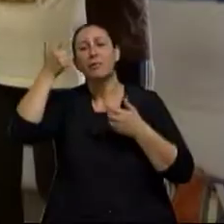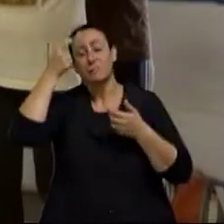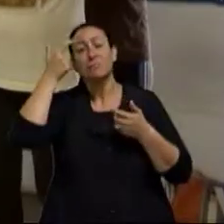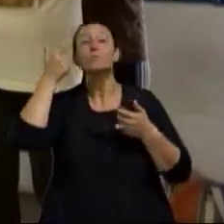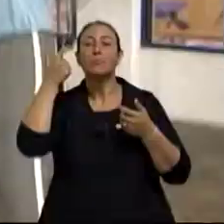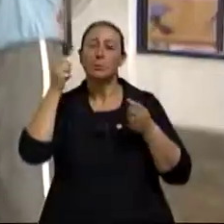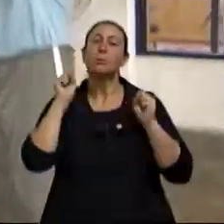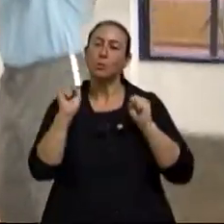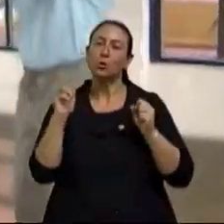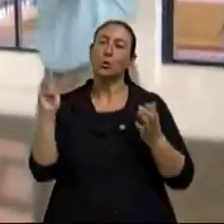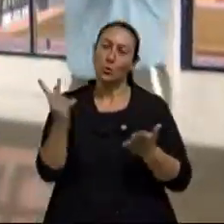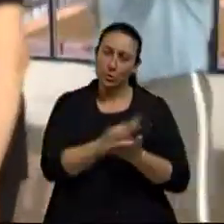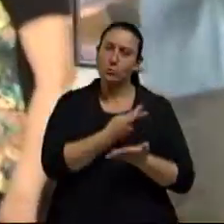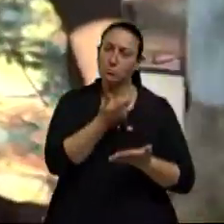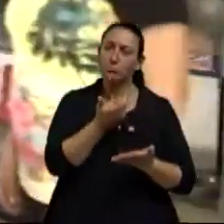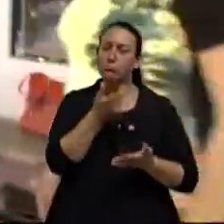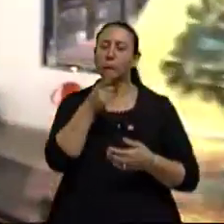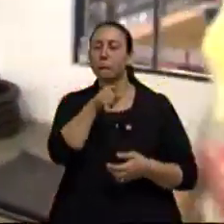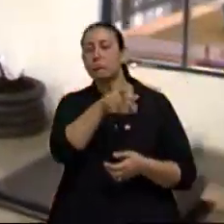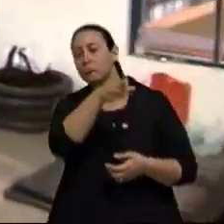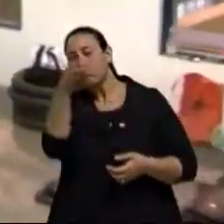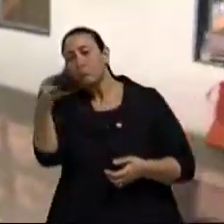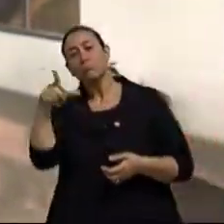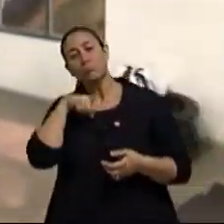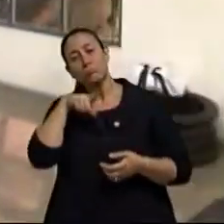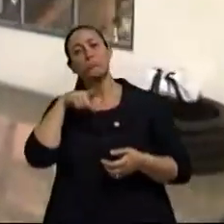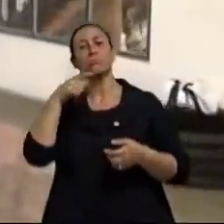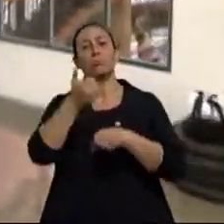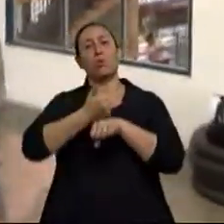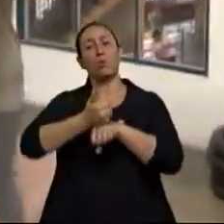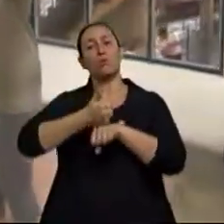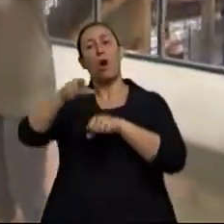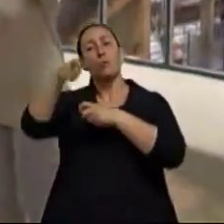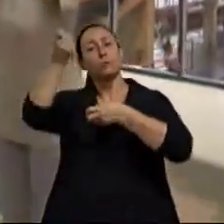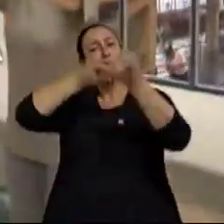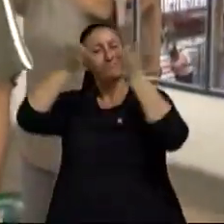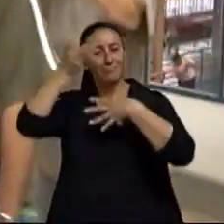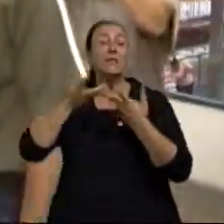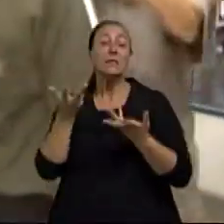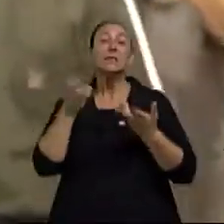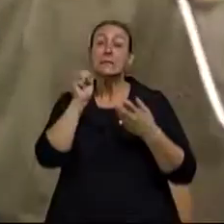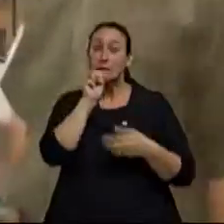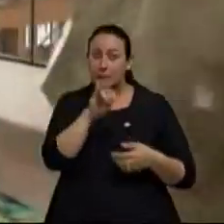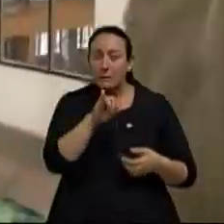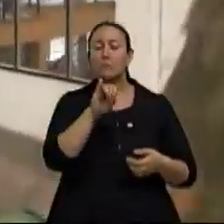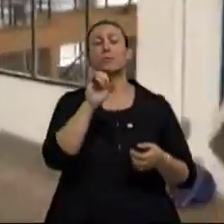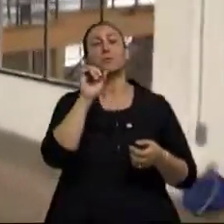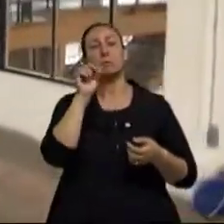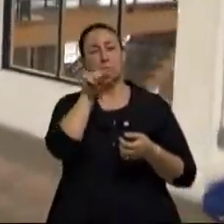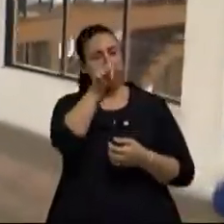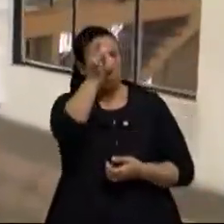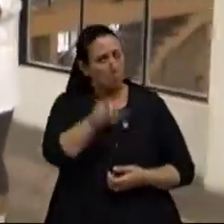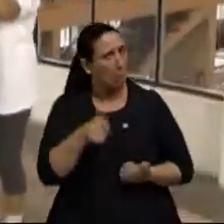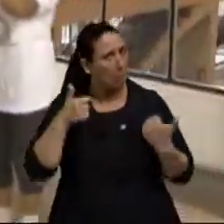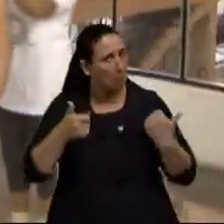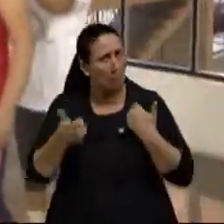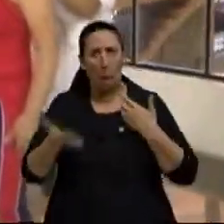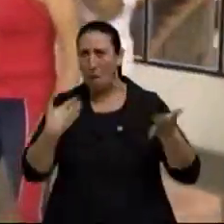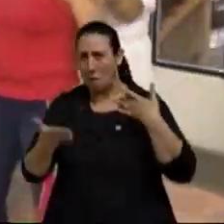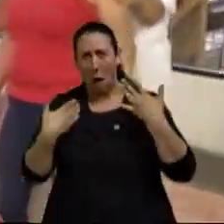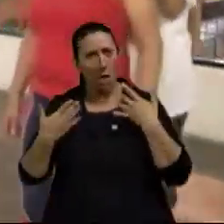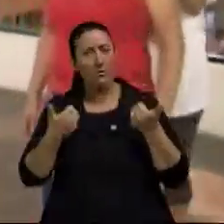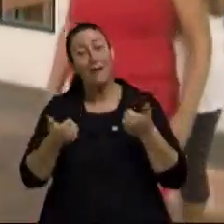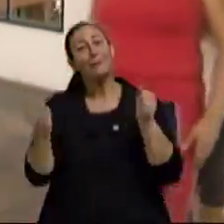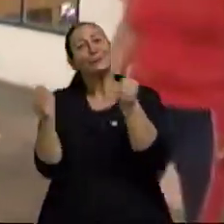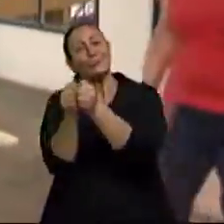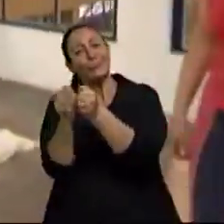caso, ele pode ter a curatela judicial, né? Ou mesmo que não tenha, sendo o idoso já cognitivamente dependente, ele